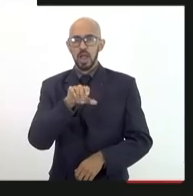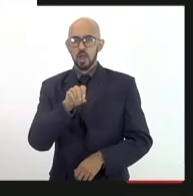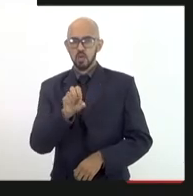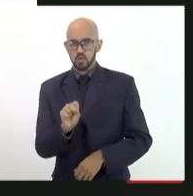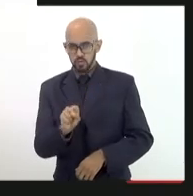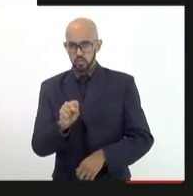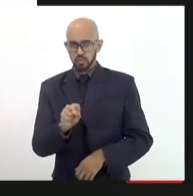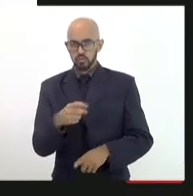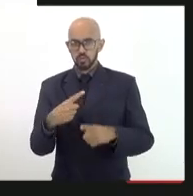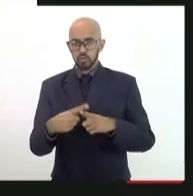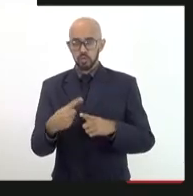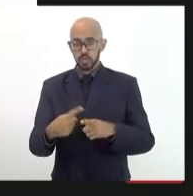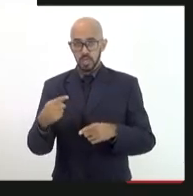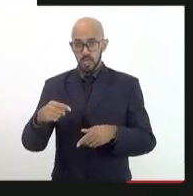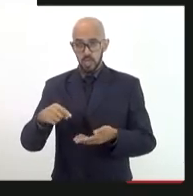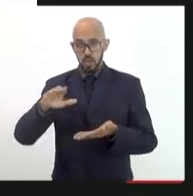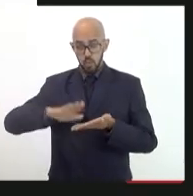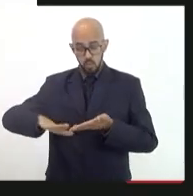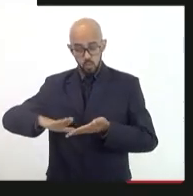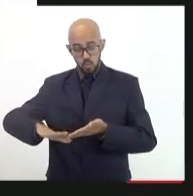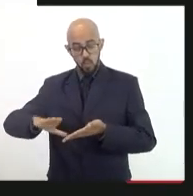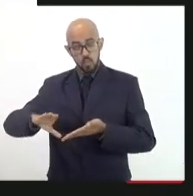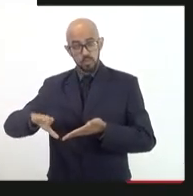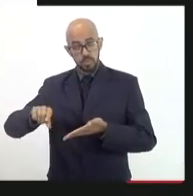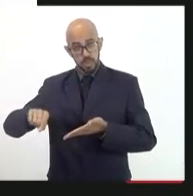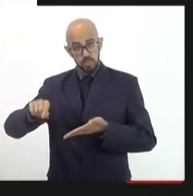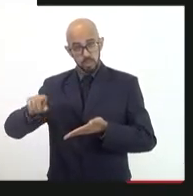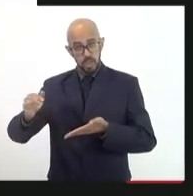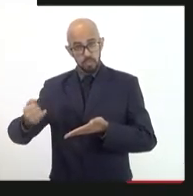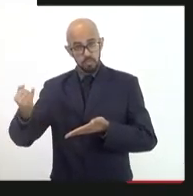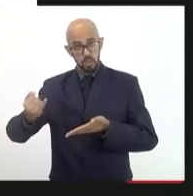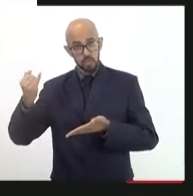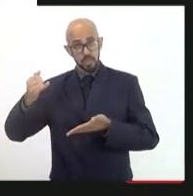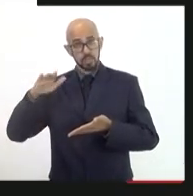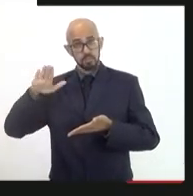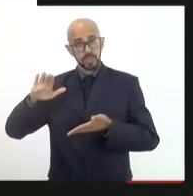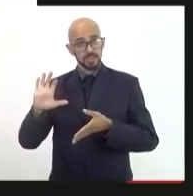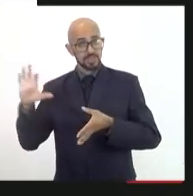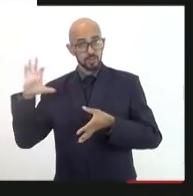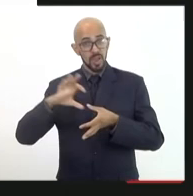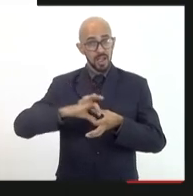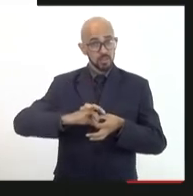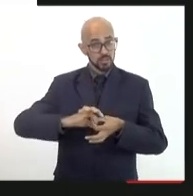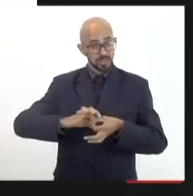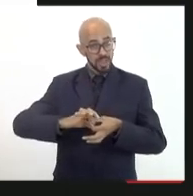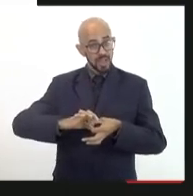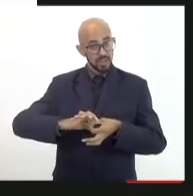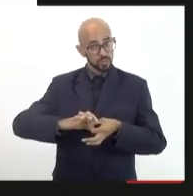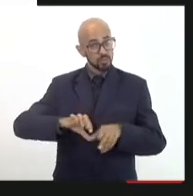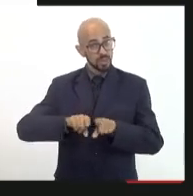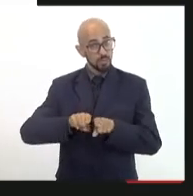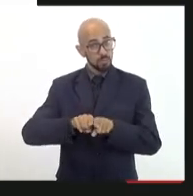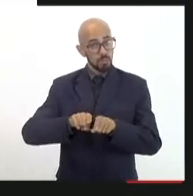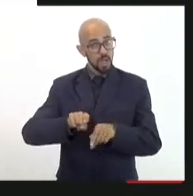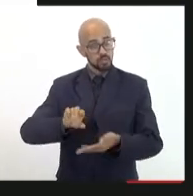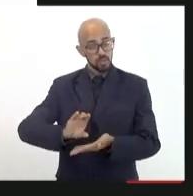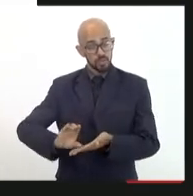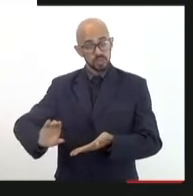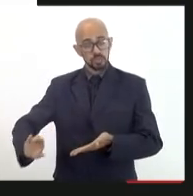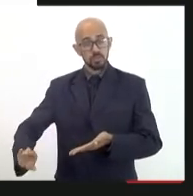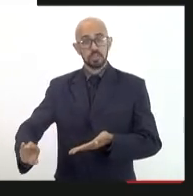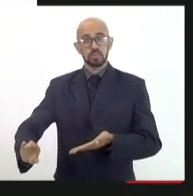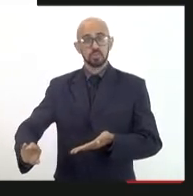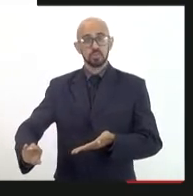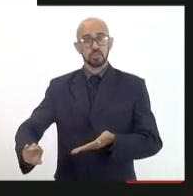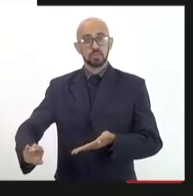o custeio que é importante, mas que estejam associados aos investimentos, porque nós